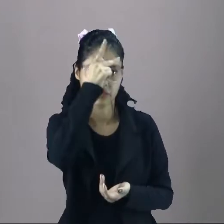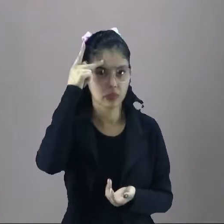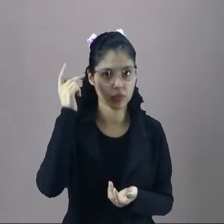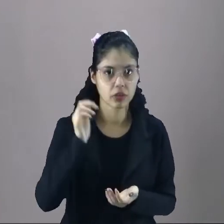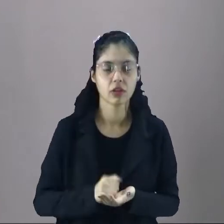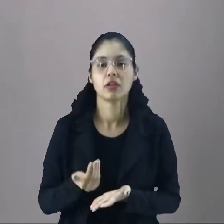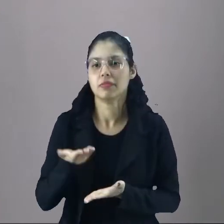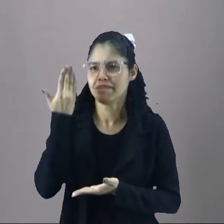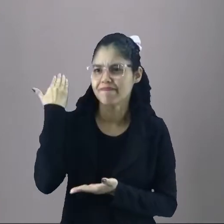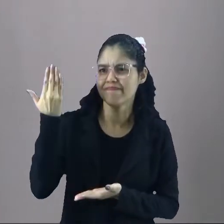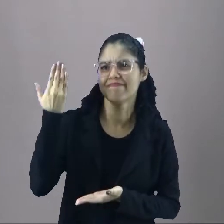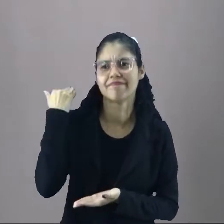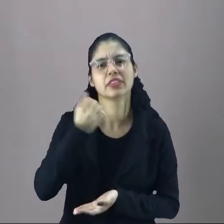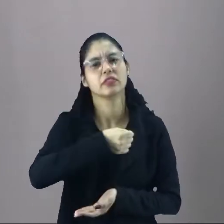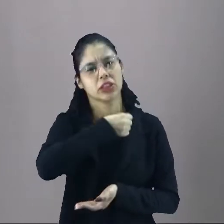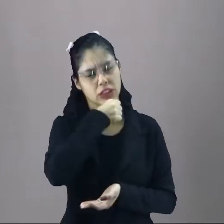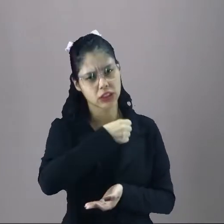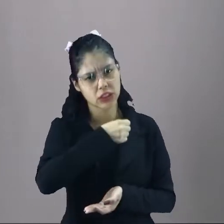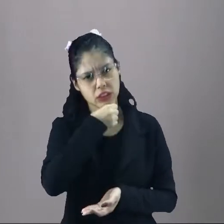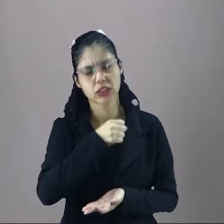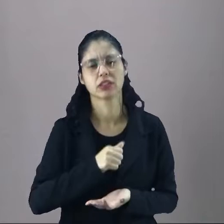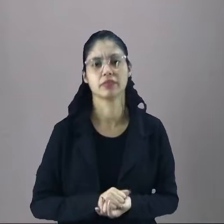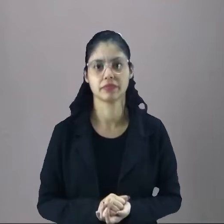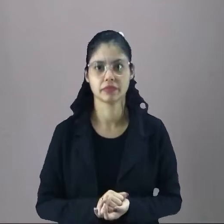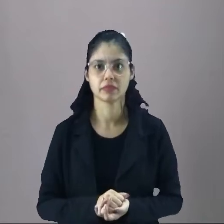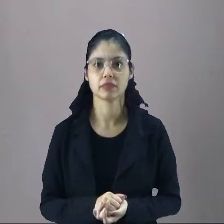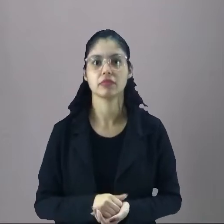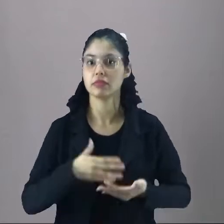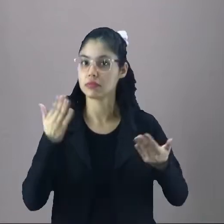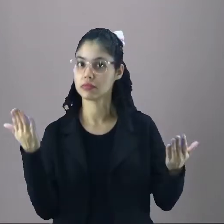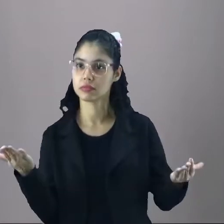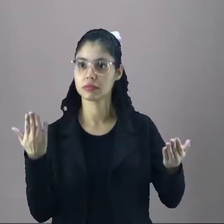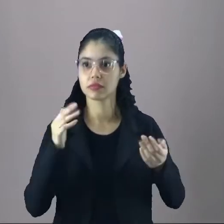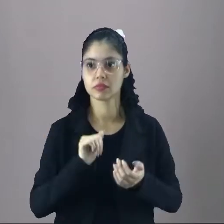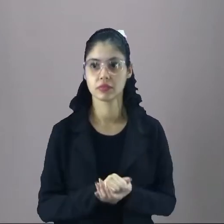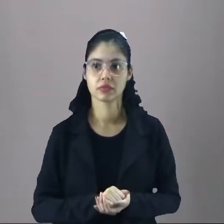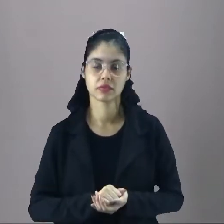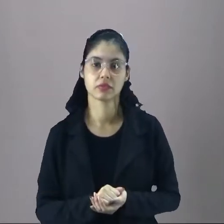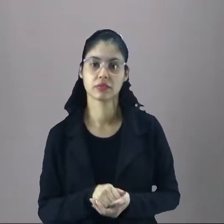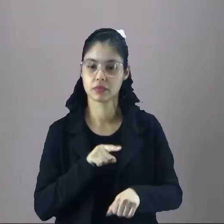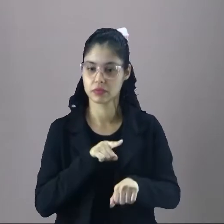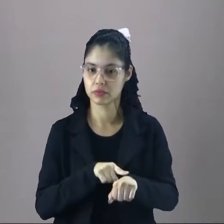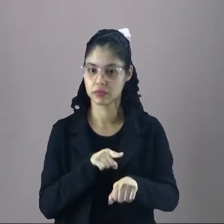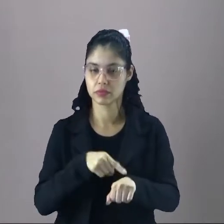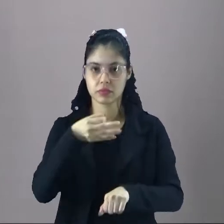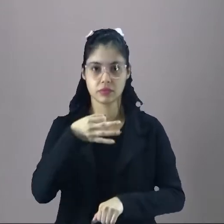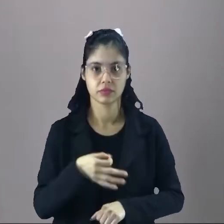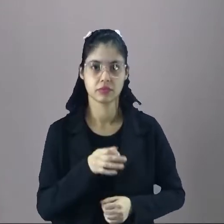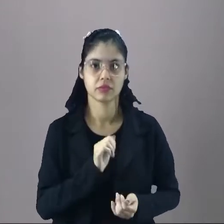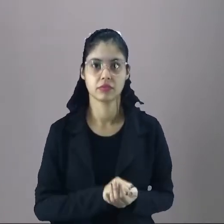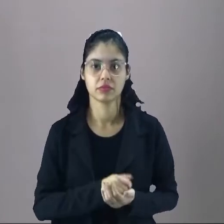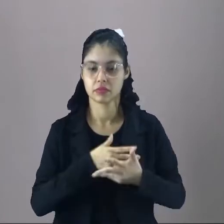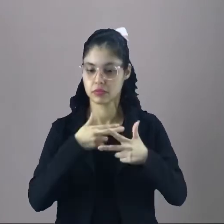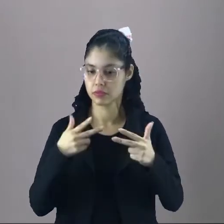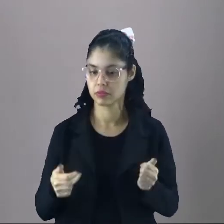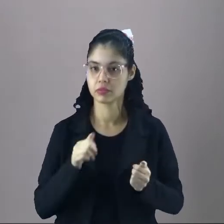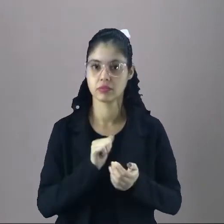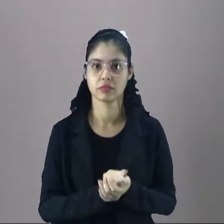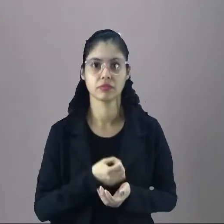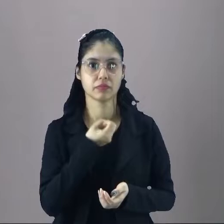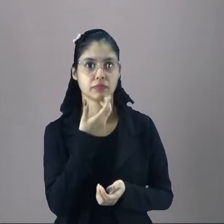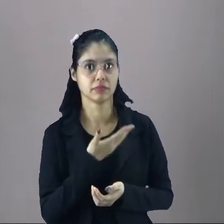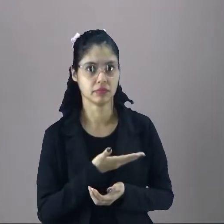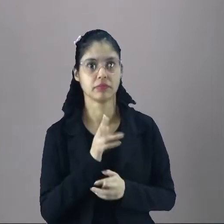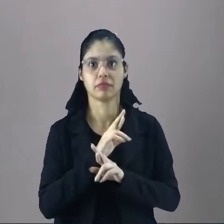pessoas mais velhas, mais antigas. Então, no tempo deles, as coisas eram